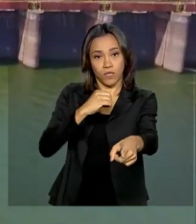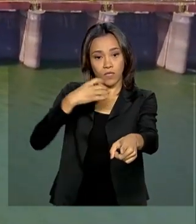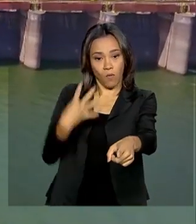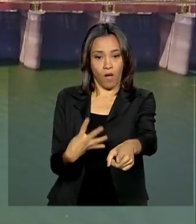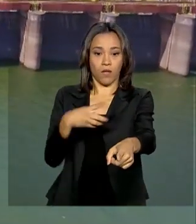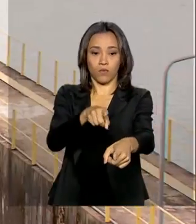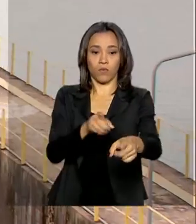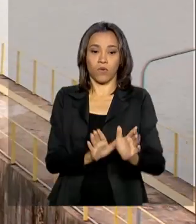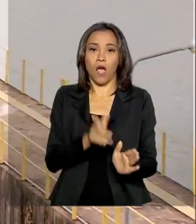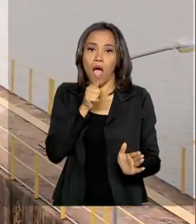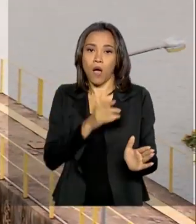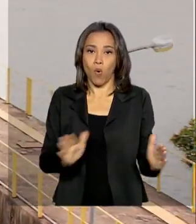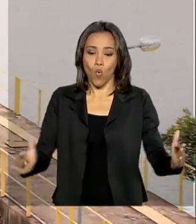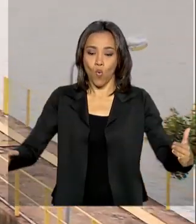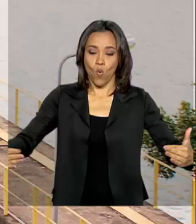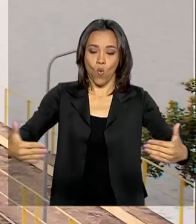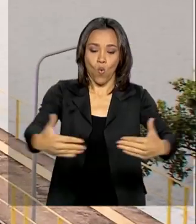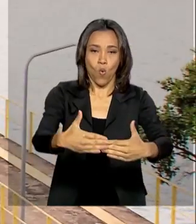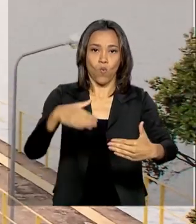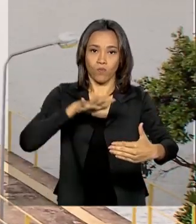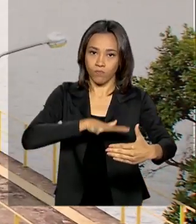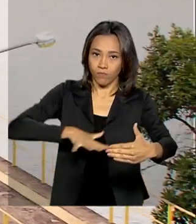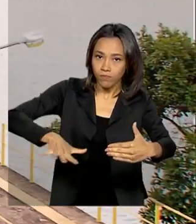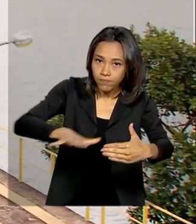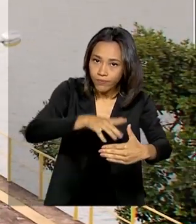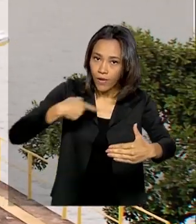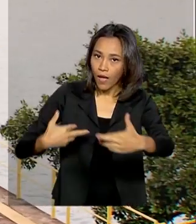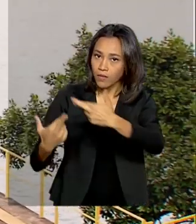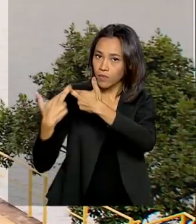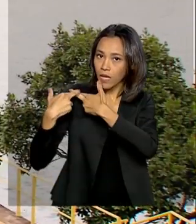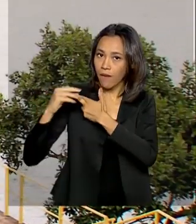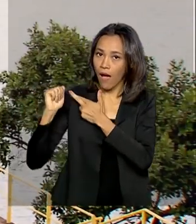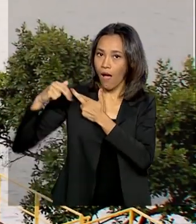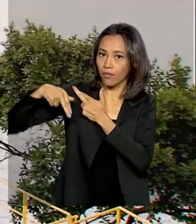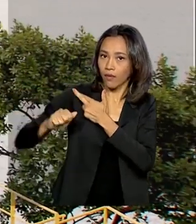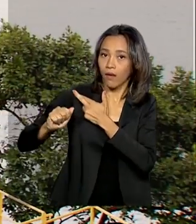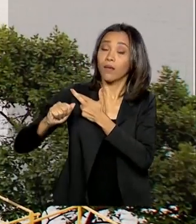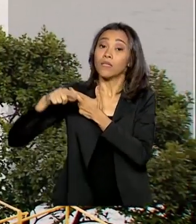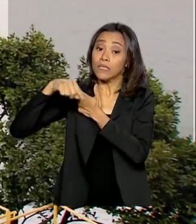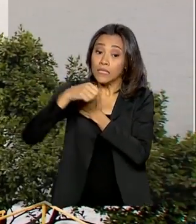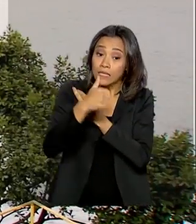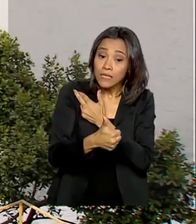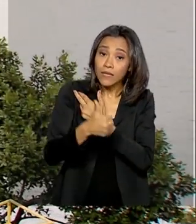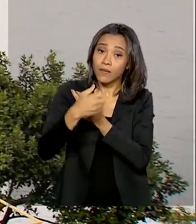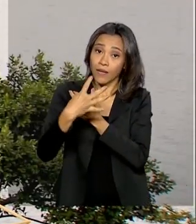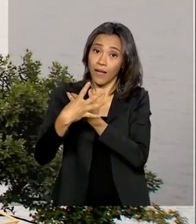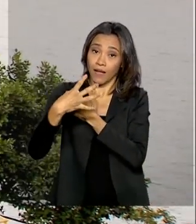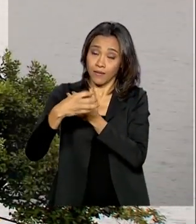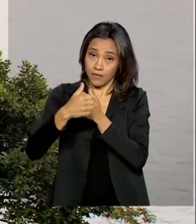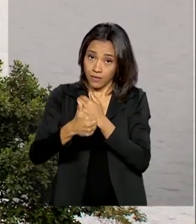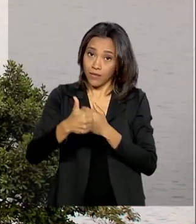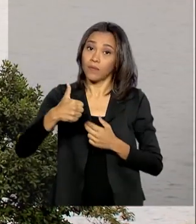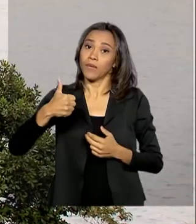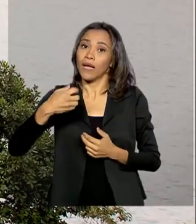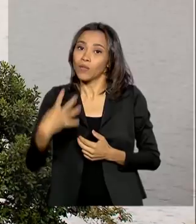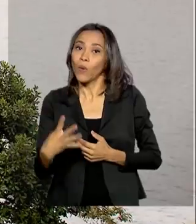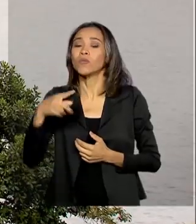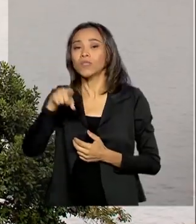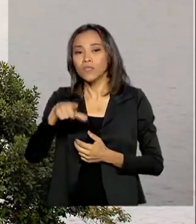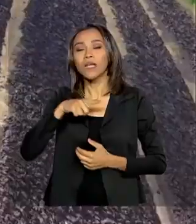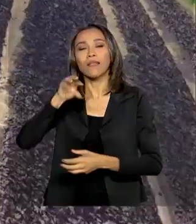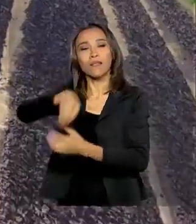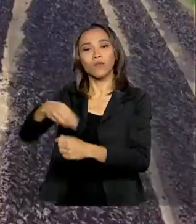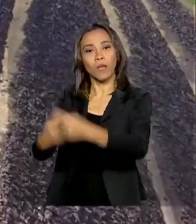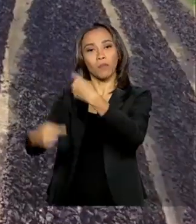rios, em áreas de domínio da União. Desses, 114 estão submetidos à Política Nacional de Segurança de Barragens